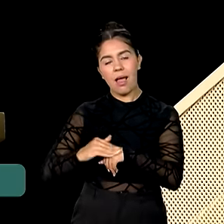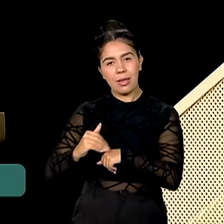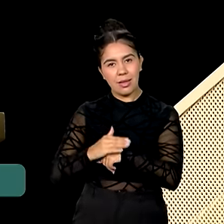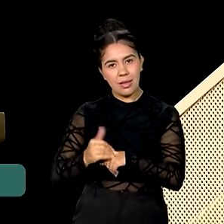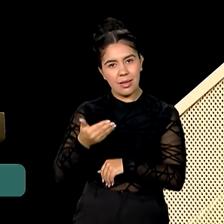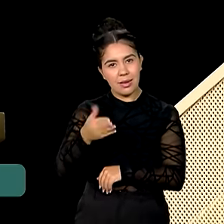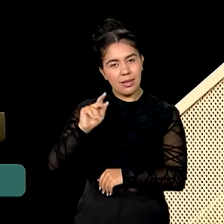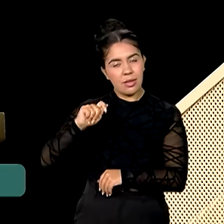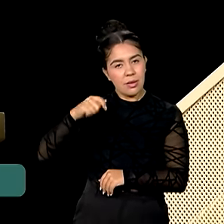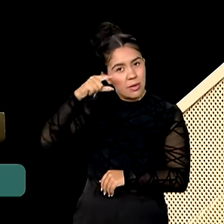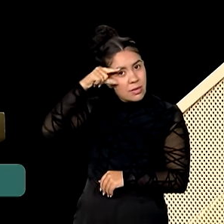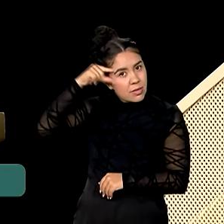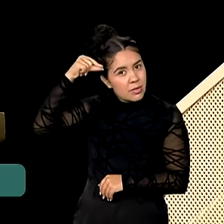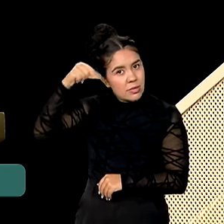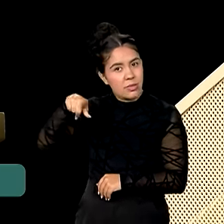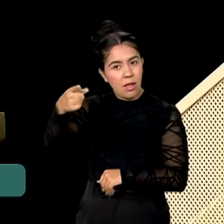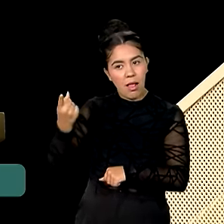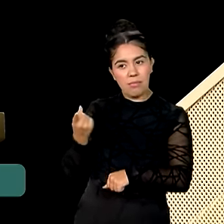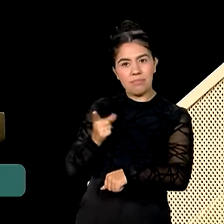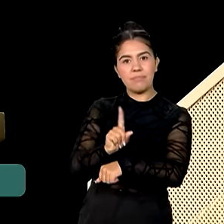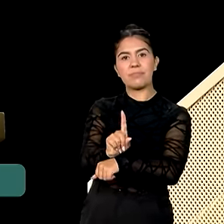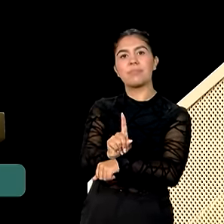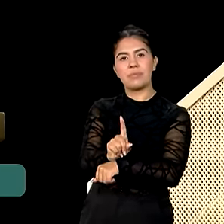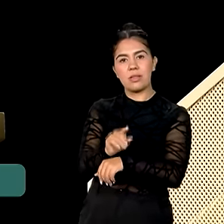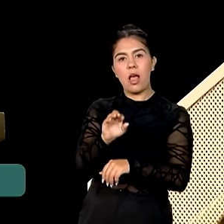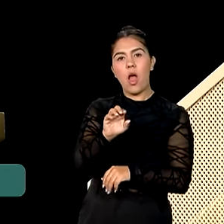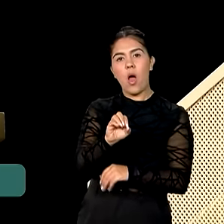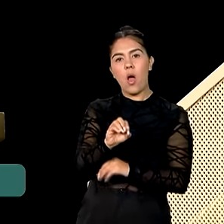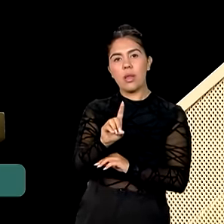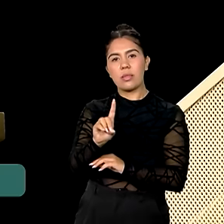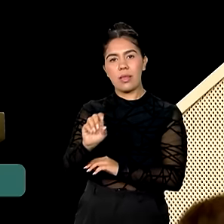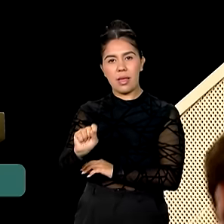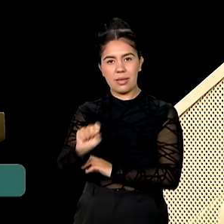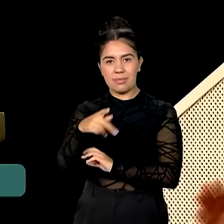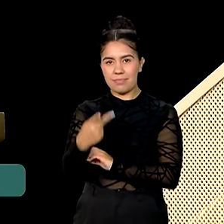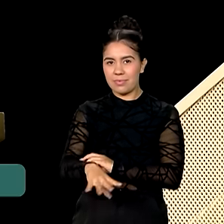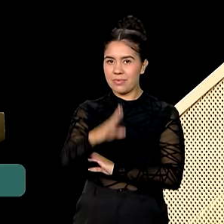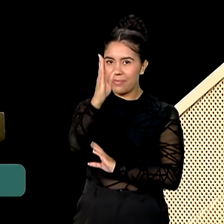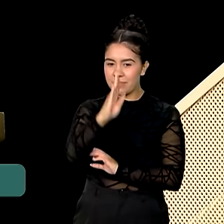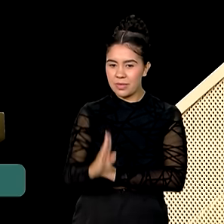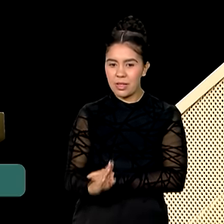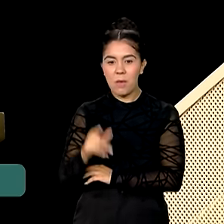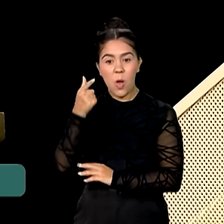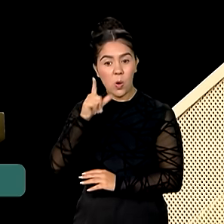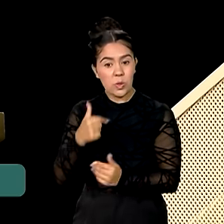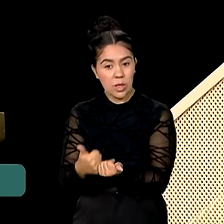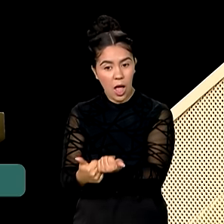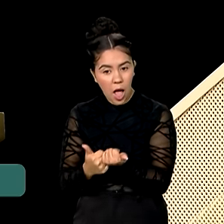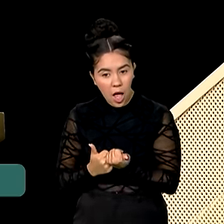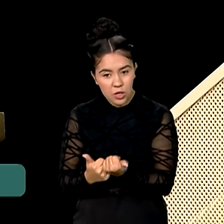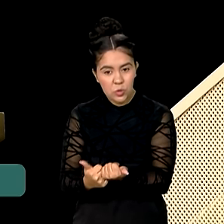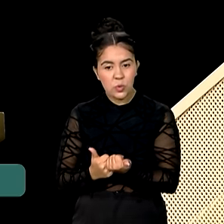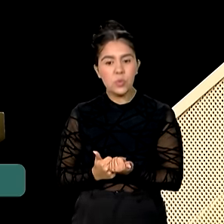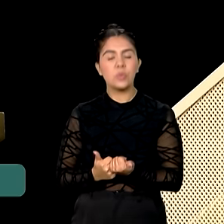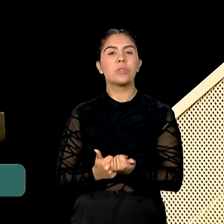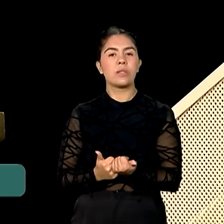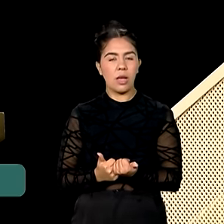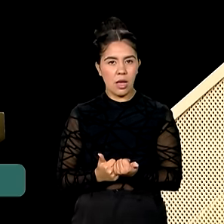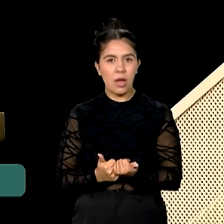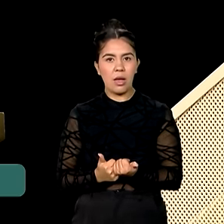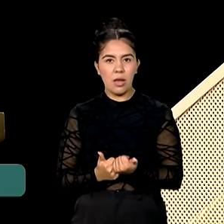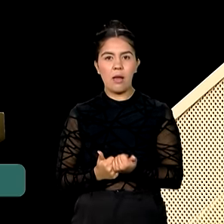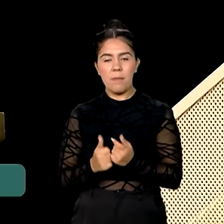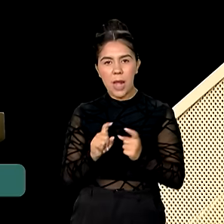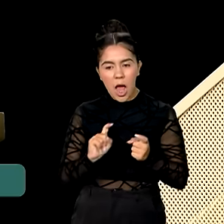Janja fosse embaixadora das ODS no nosso país para poder nos ajudar a tratar